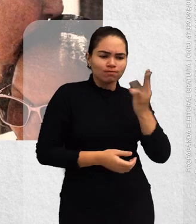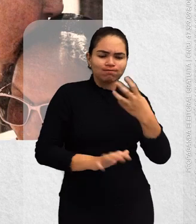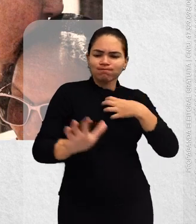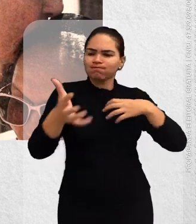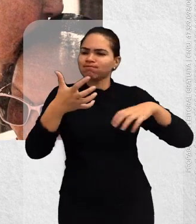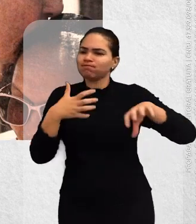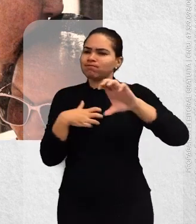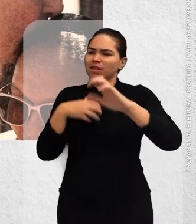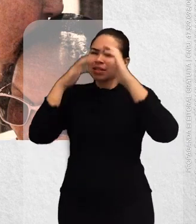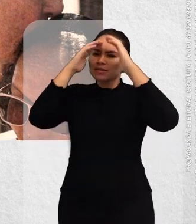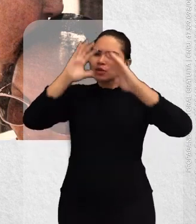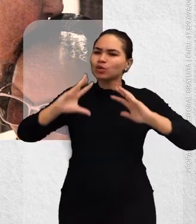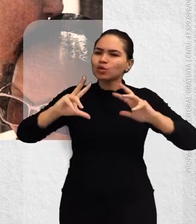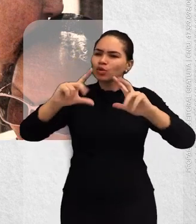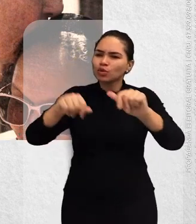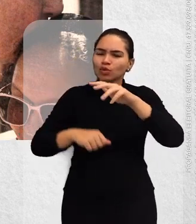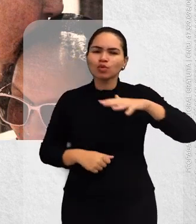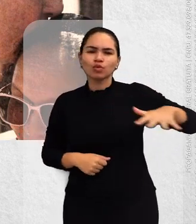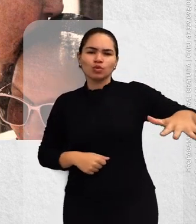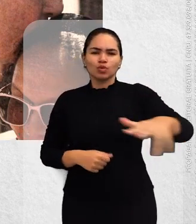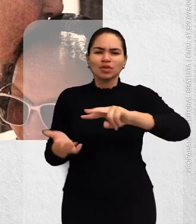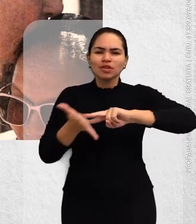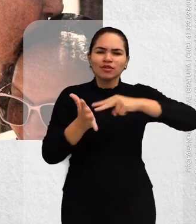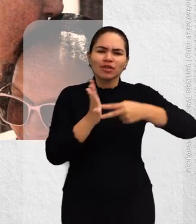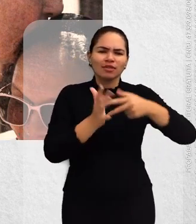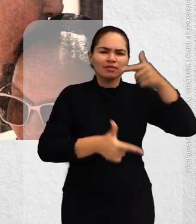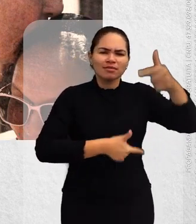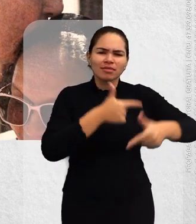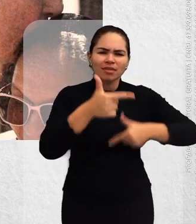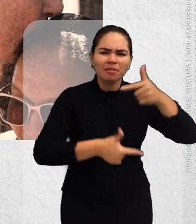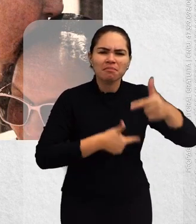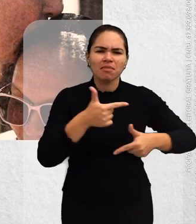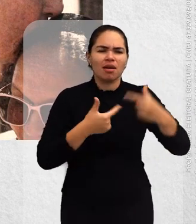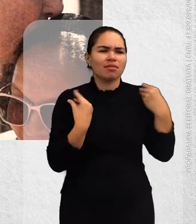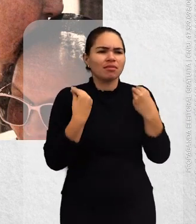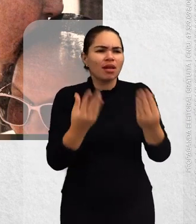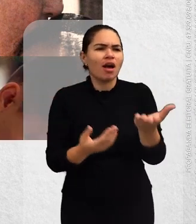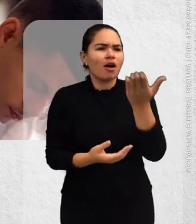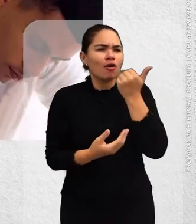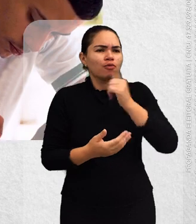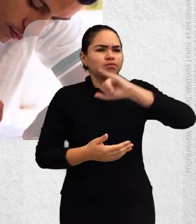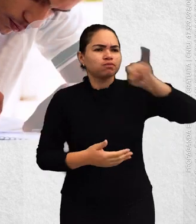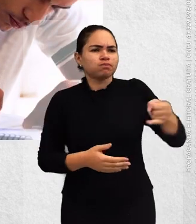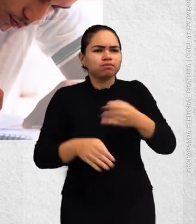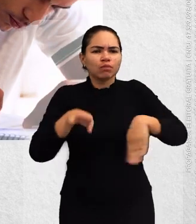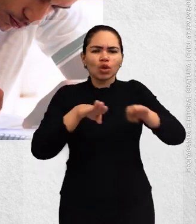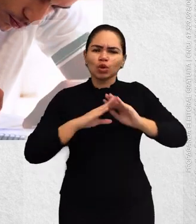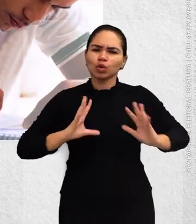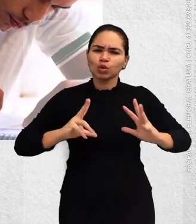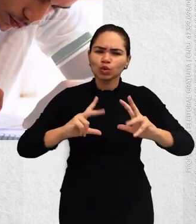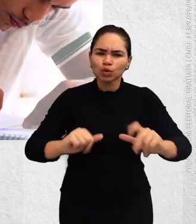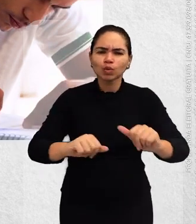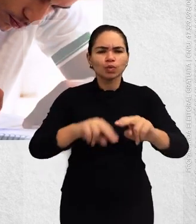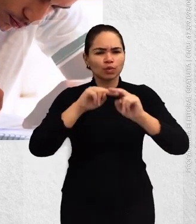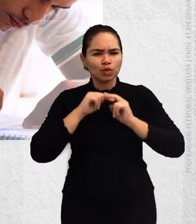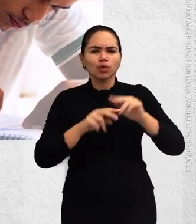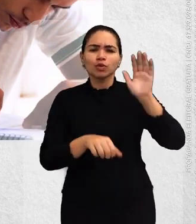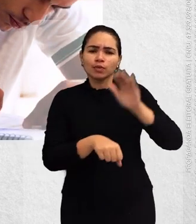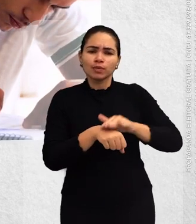sente a dor e a angústia do povo, que significa trabalho, comida na mesa e oportunidades para todos.